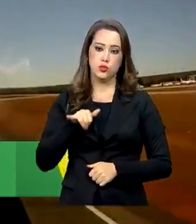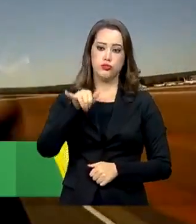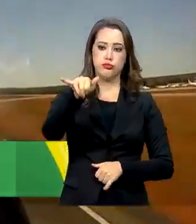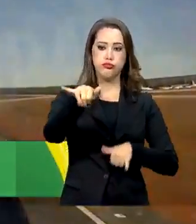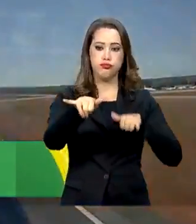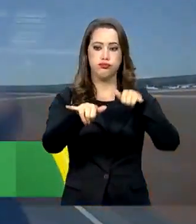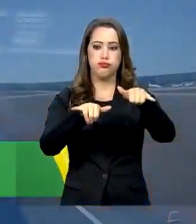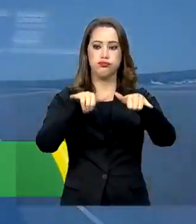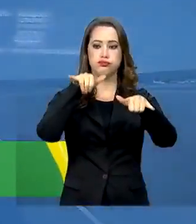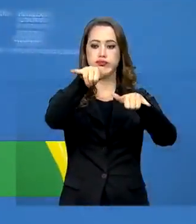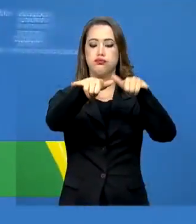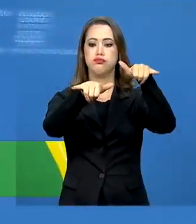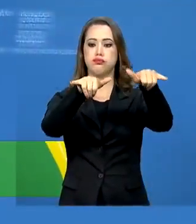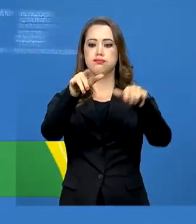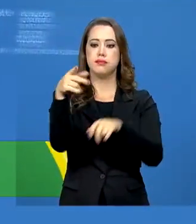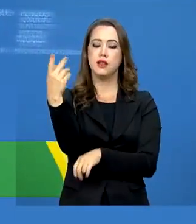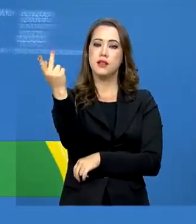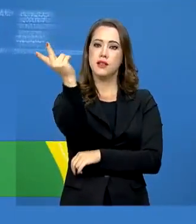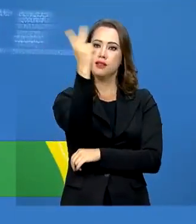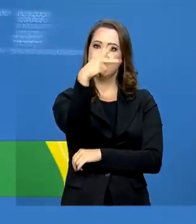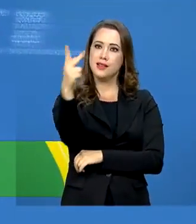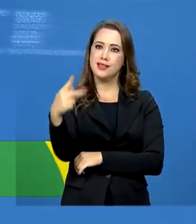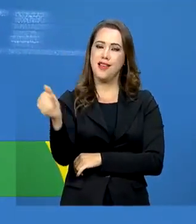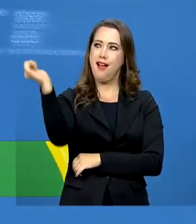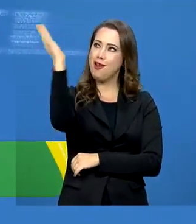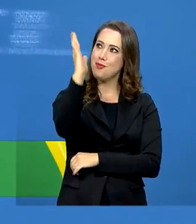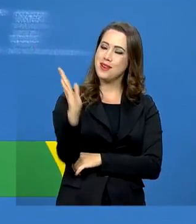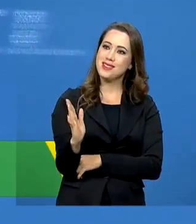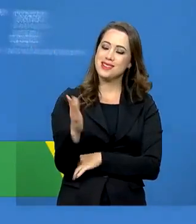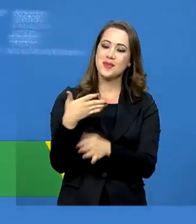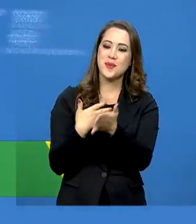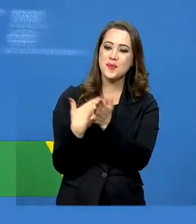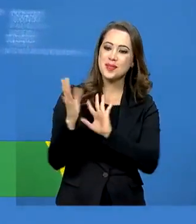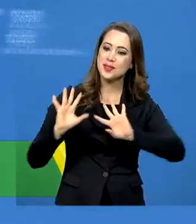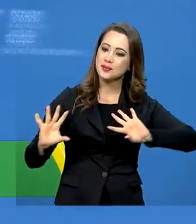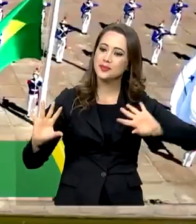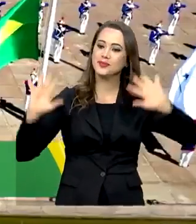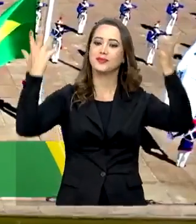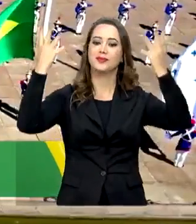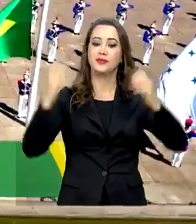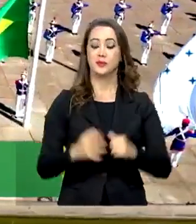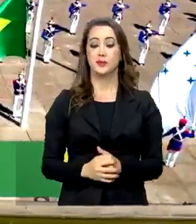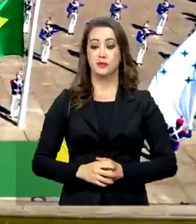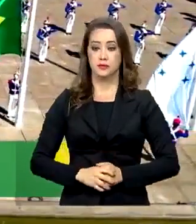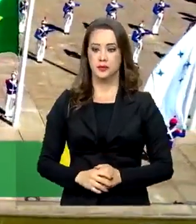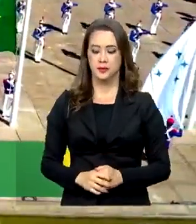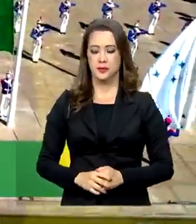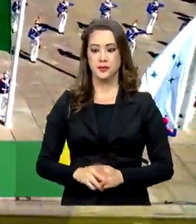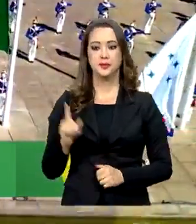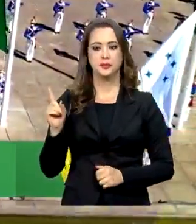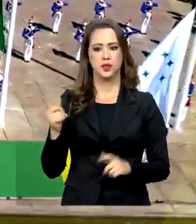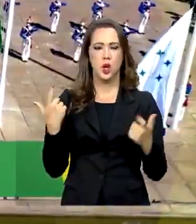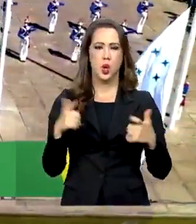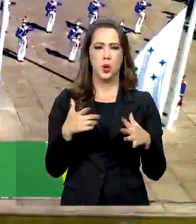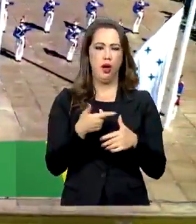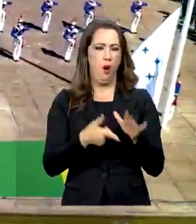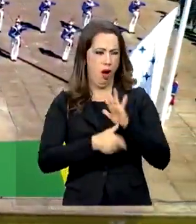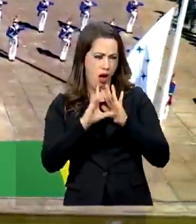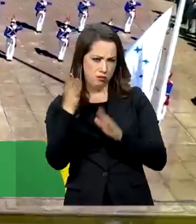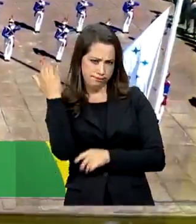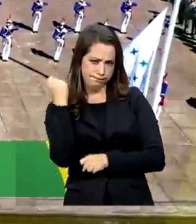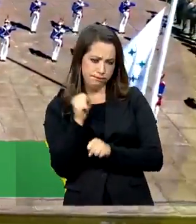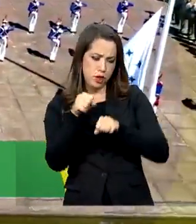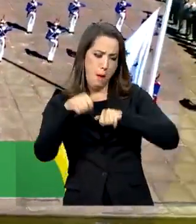estamparam o nome do Brasil no céu, dando início às comemorações. No lugar do grande desfile pela